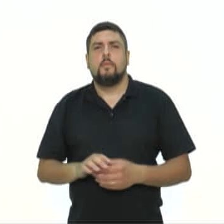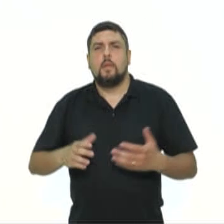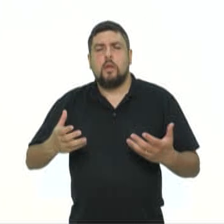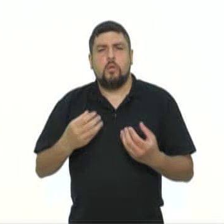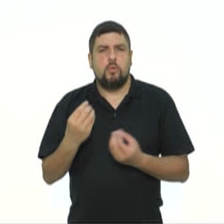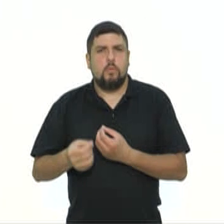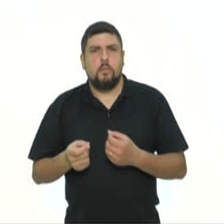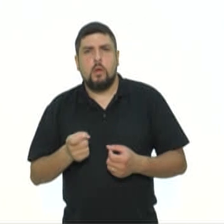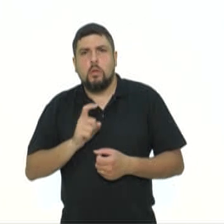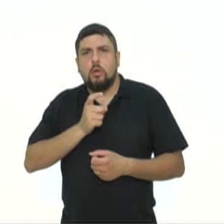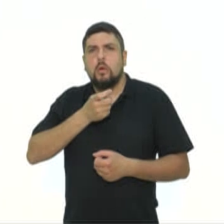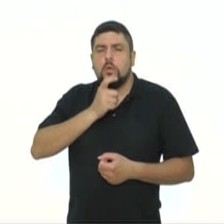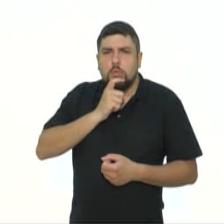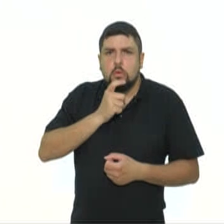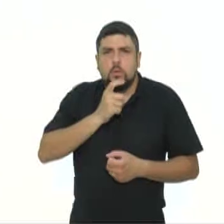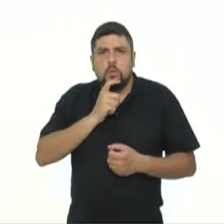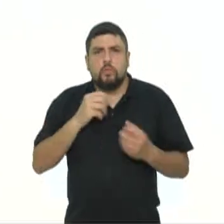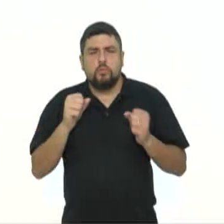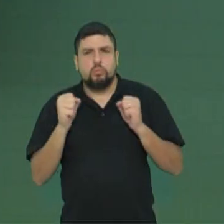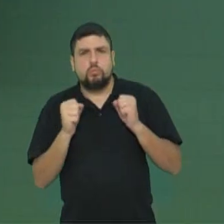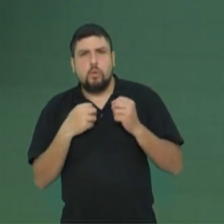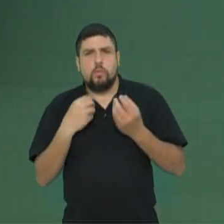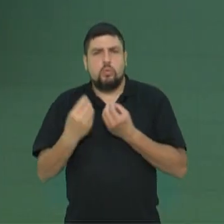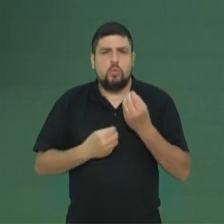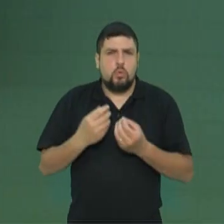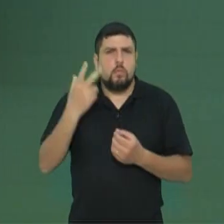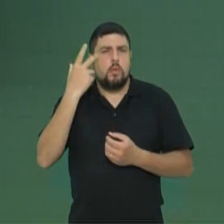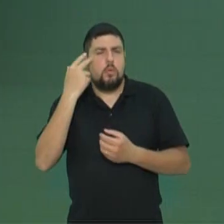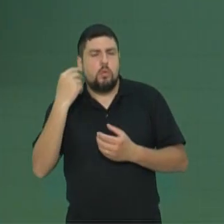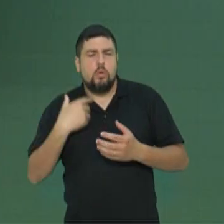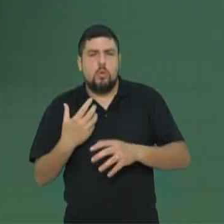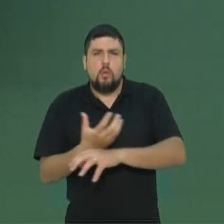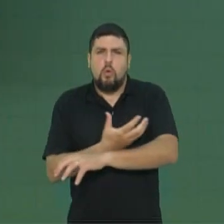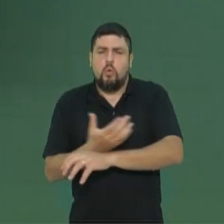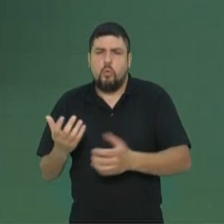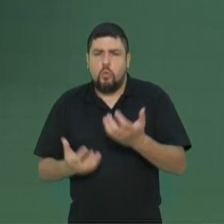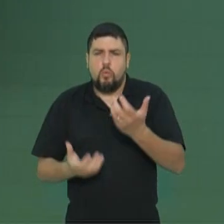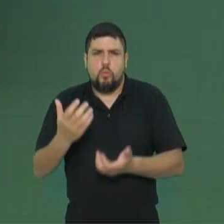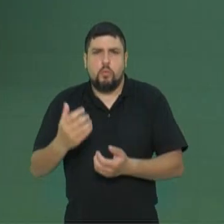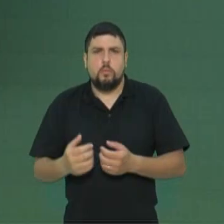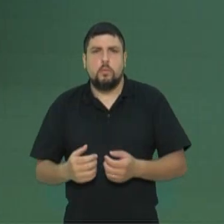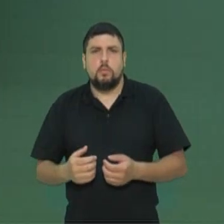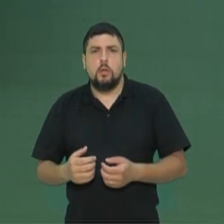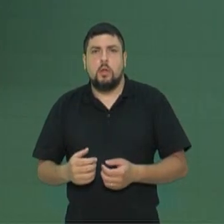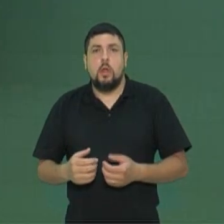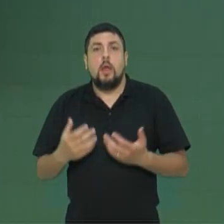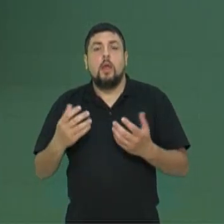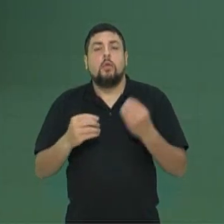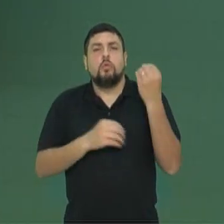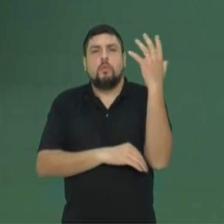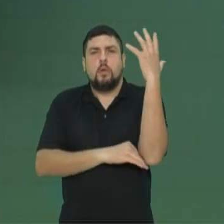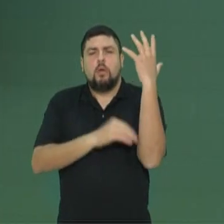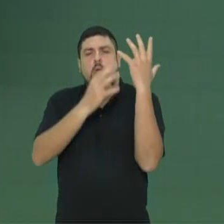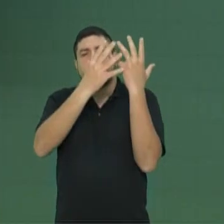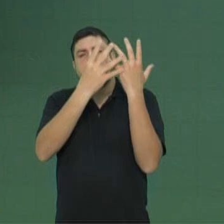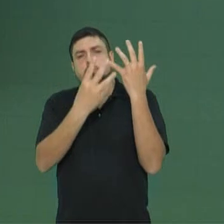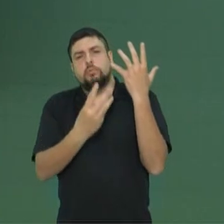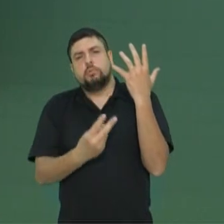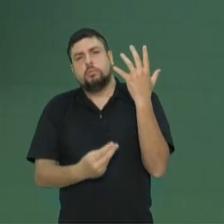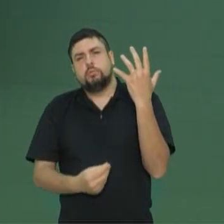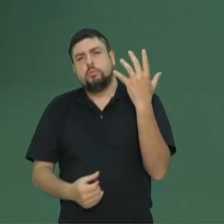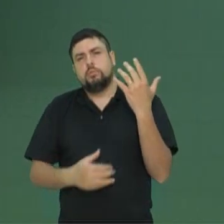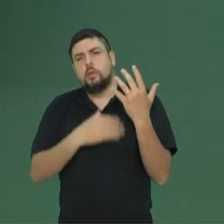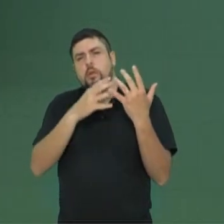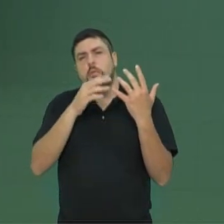Inverno é seca no centro-oeste, clássico, seca, incêndio, é daquele tipo de ambiente. E o IP derruba todas as folhas, aí ele floresce no inverno